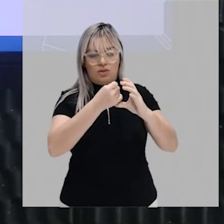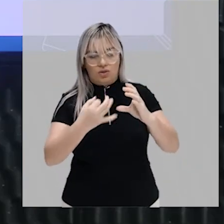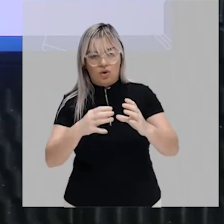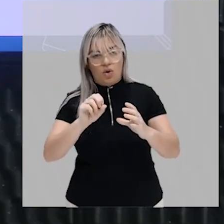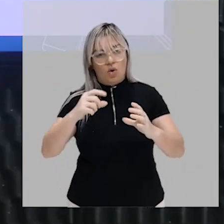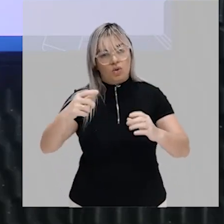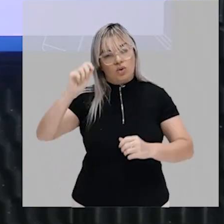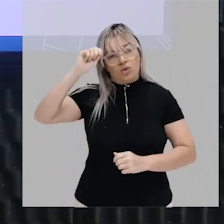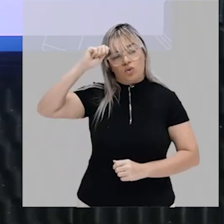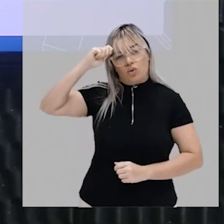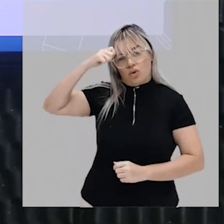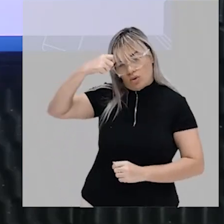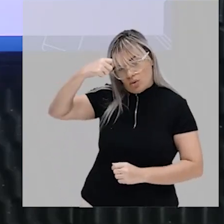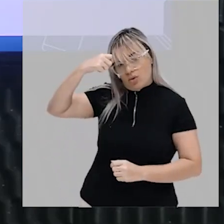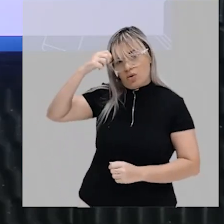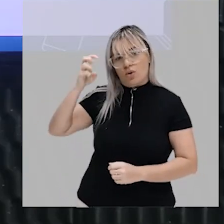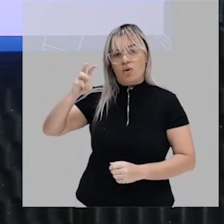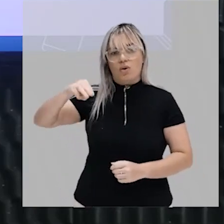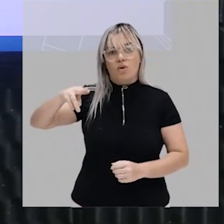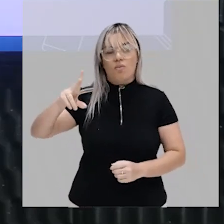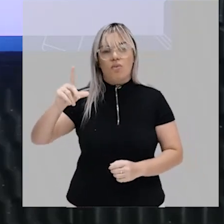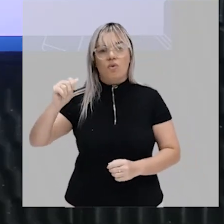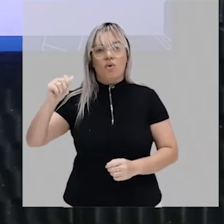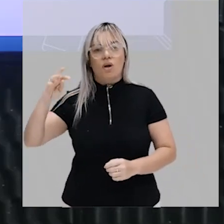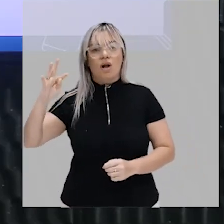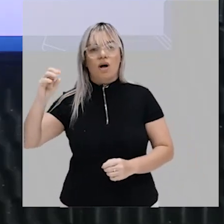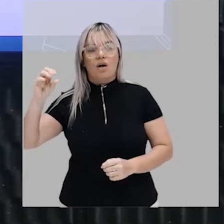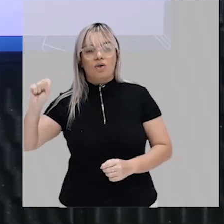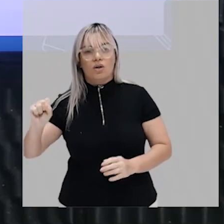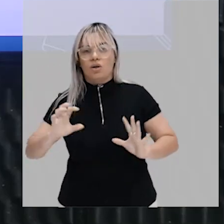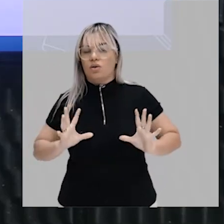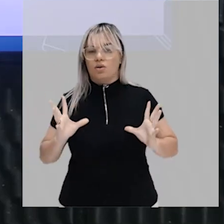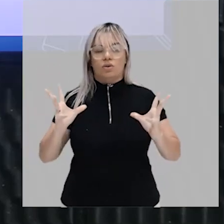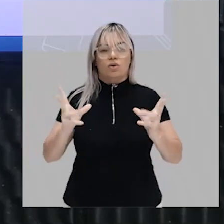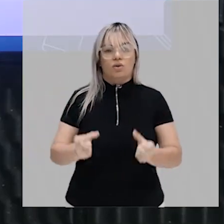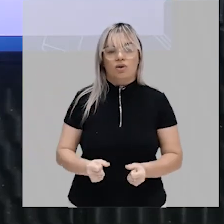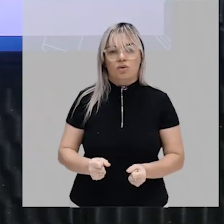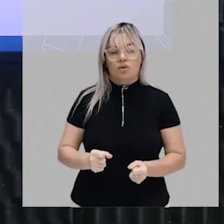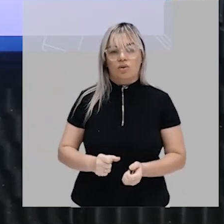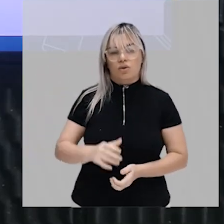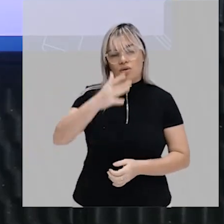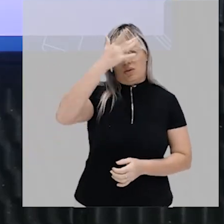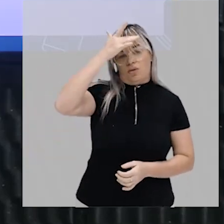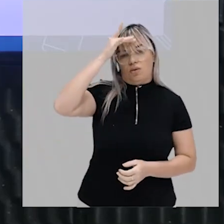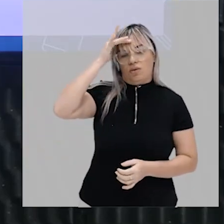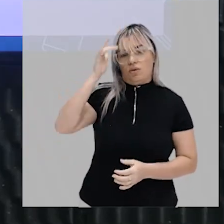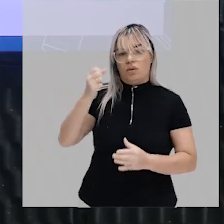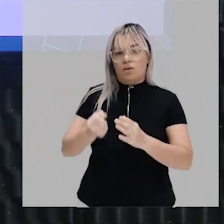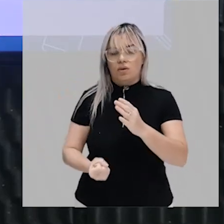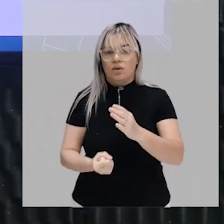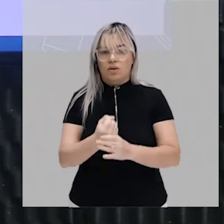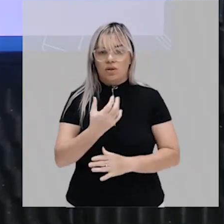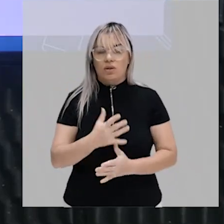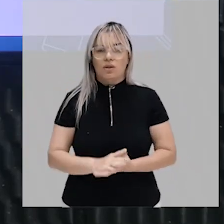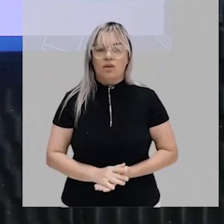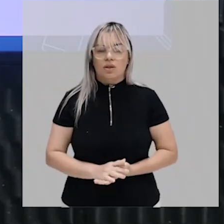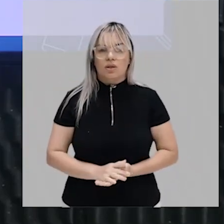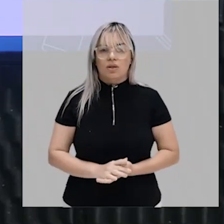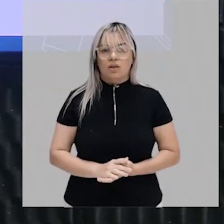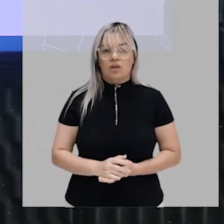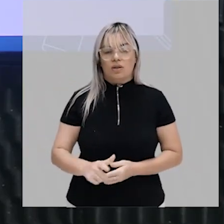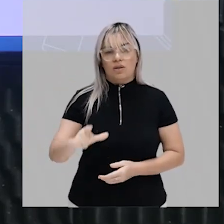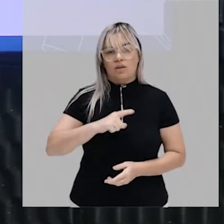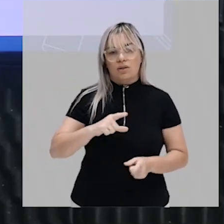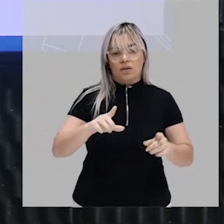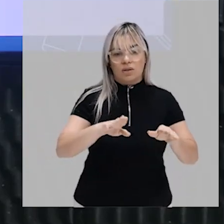negros outros que são mulatos mas entre todas essas pessoas apesar de sua origem existe algo em comum que é uma